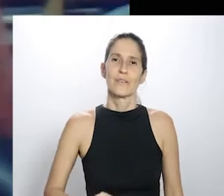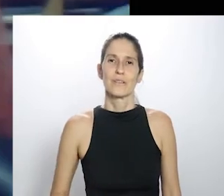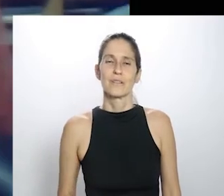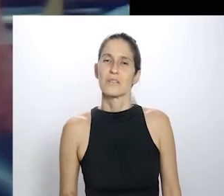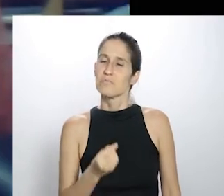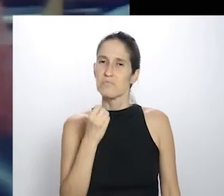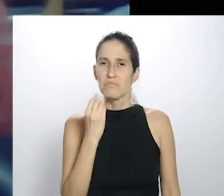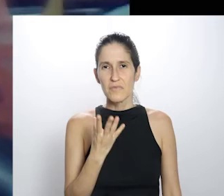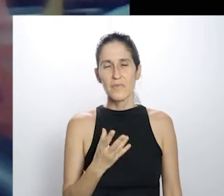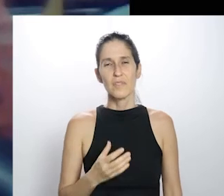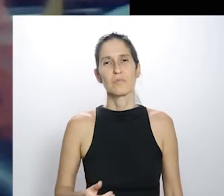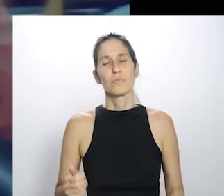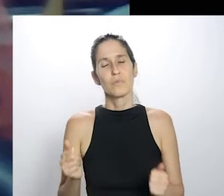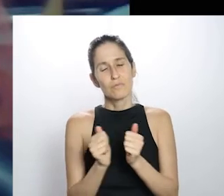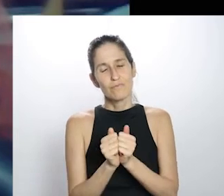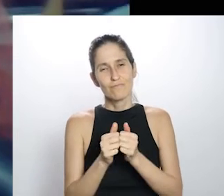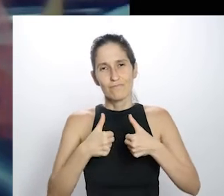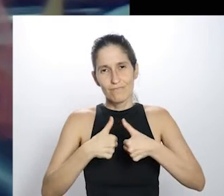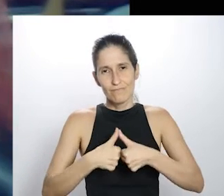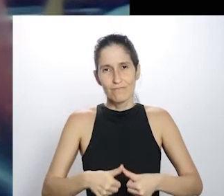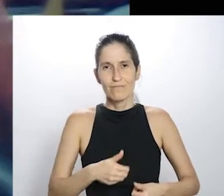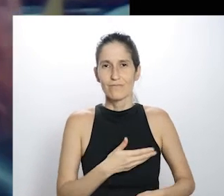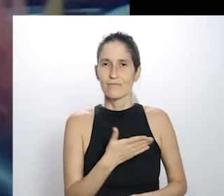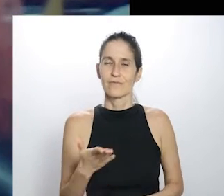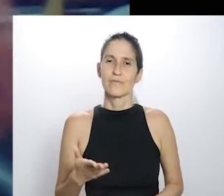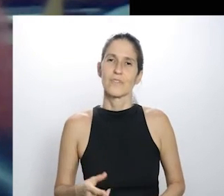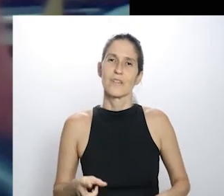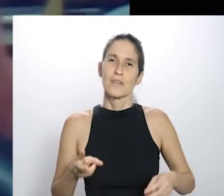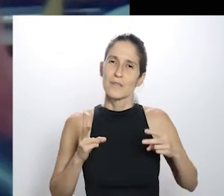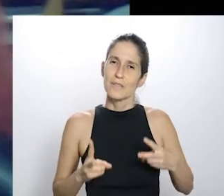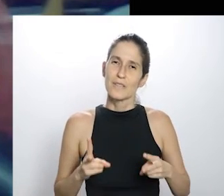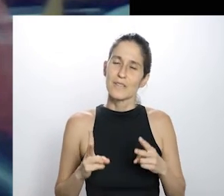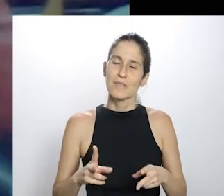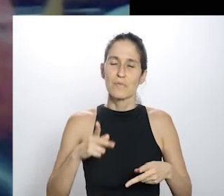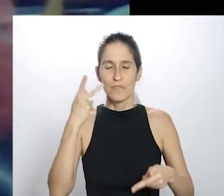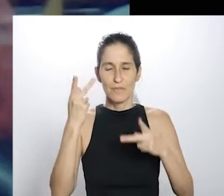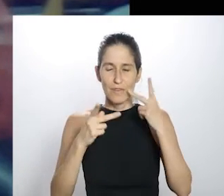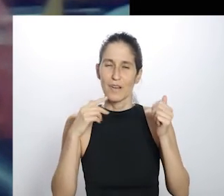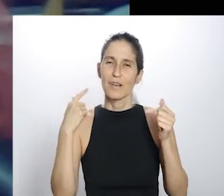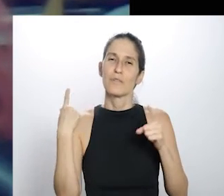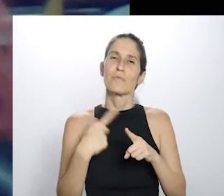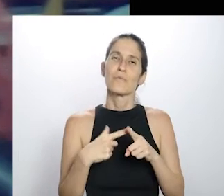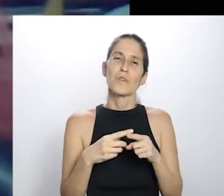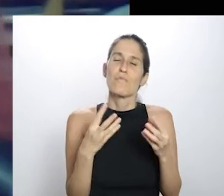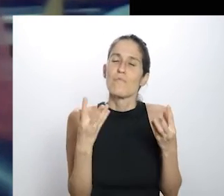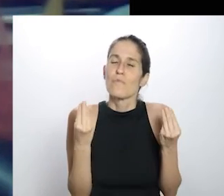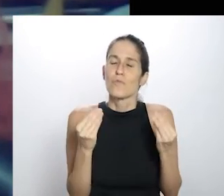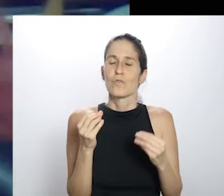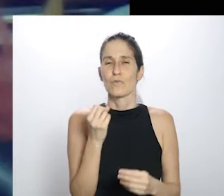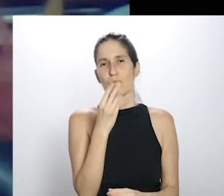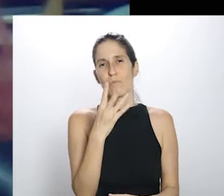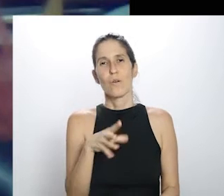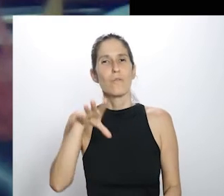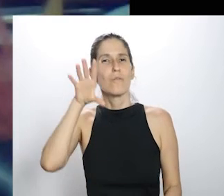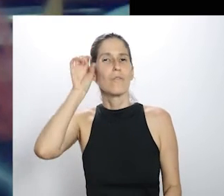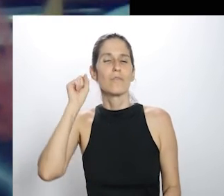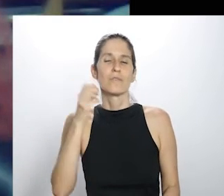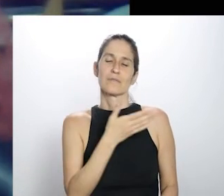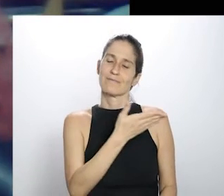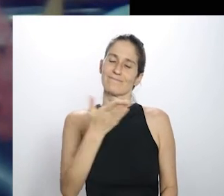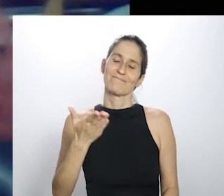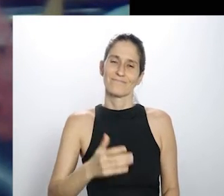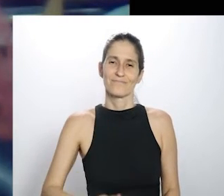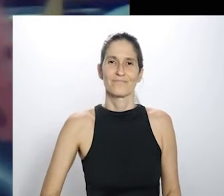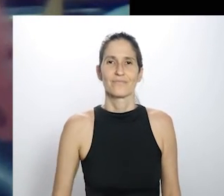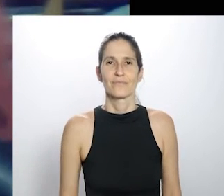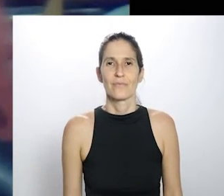Oi, oi, oi, oi. Que bom, que bom estar aqui. Ainda tenho que ficar falando isso sempre porque realmente é uma delícia ouvir